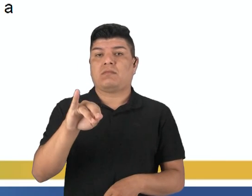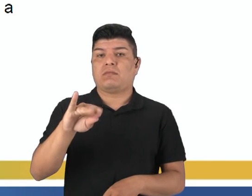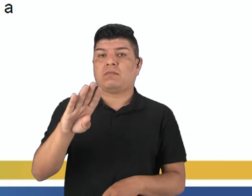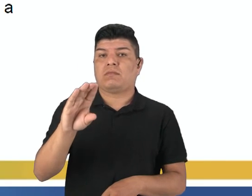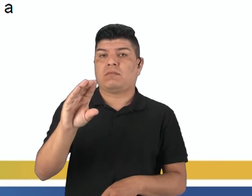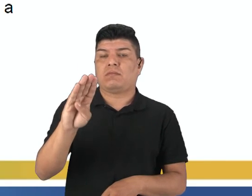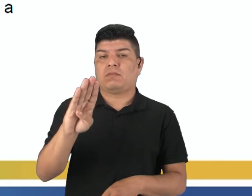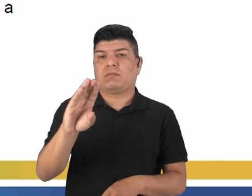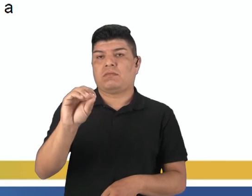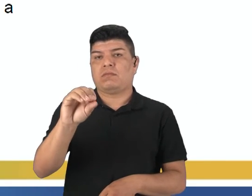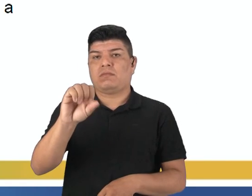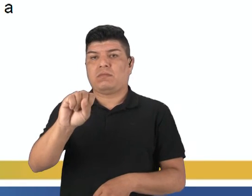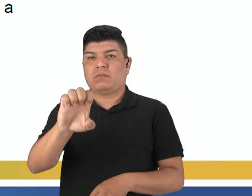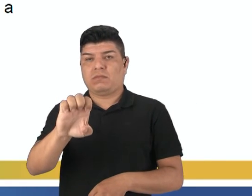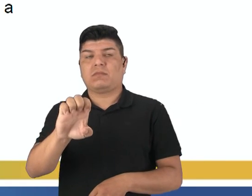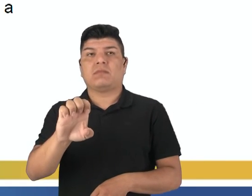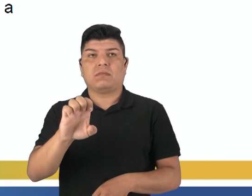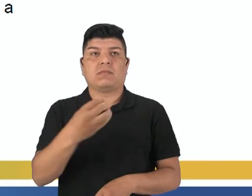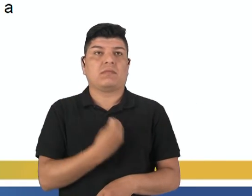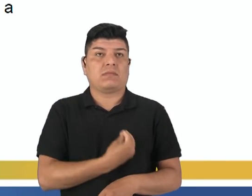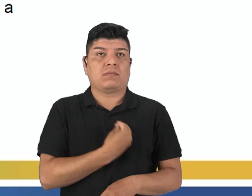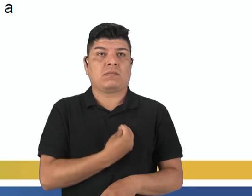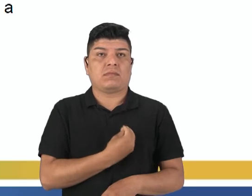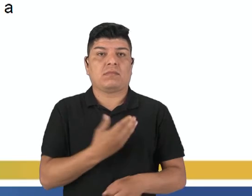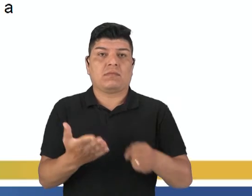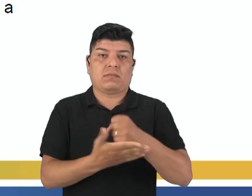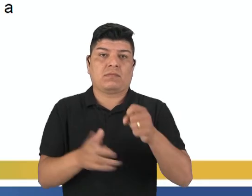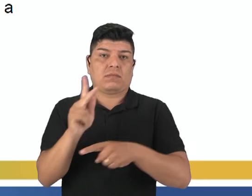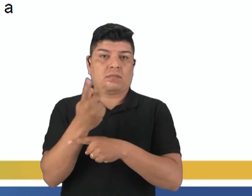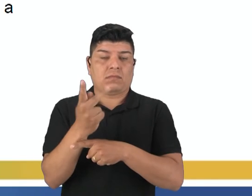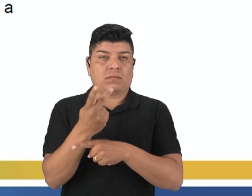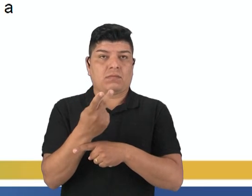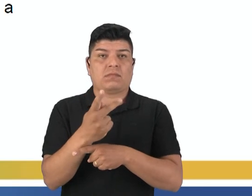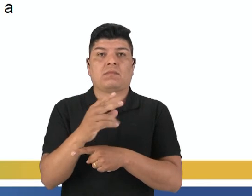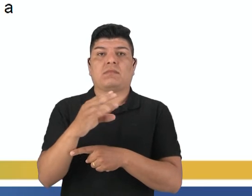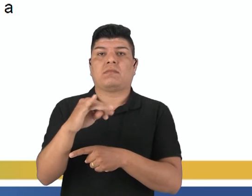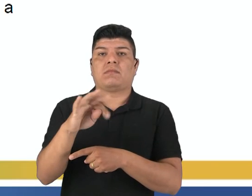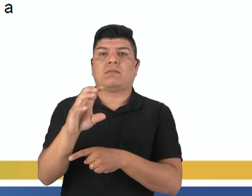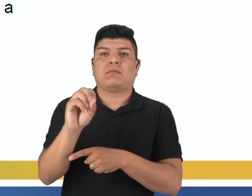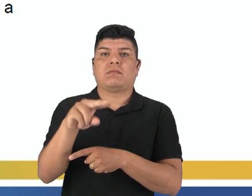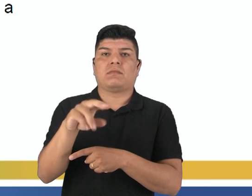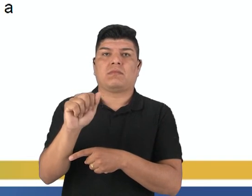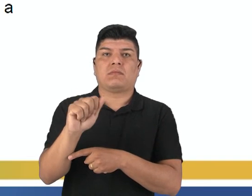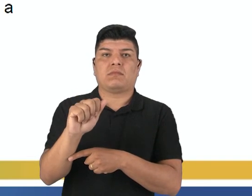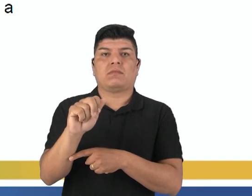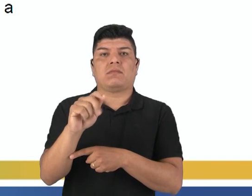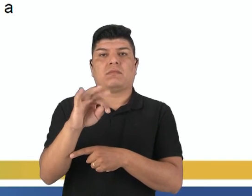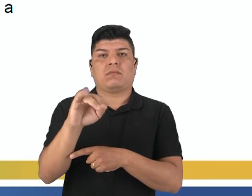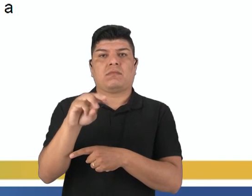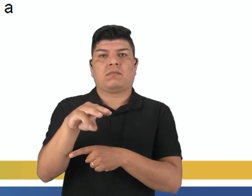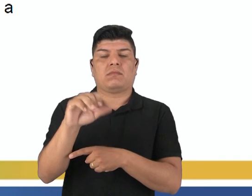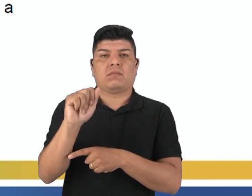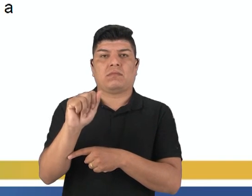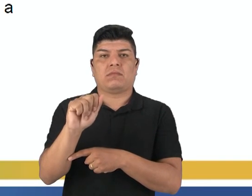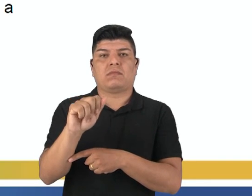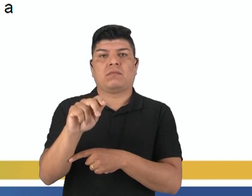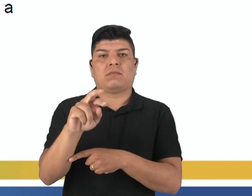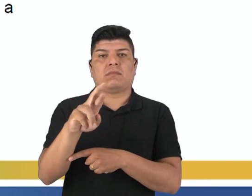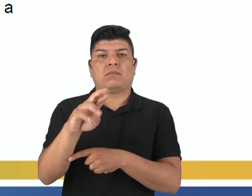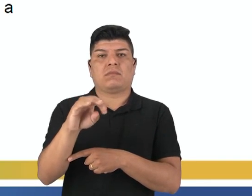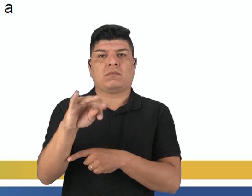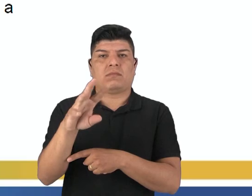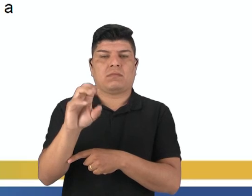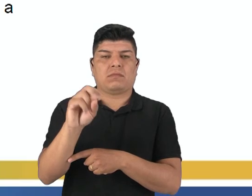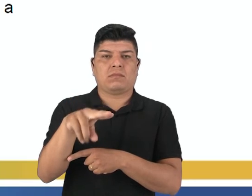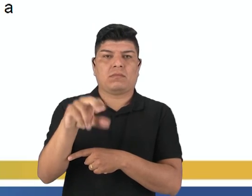As bases nitrogenadas presentes no DNA, como eu já disse, são a citocina, a guanina, adenina e a timina e do RNA,